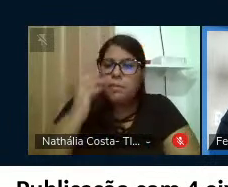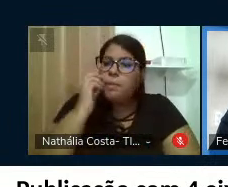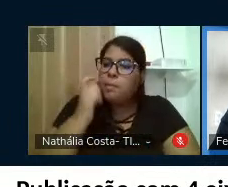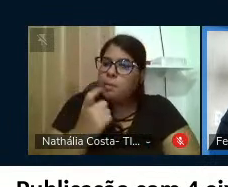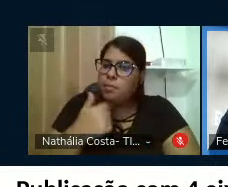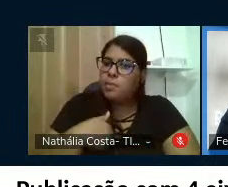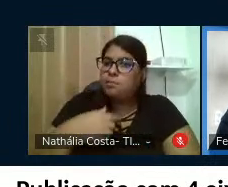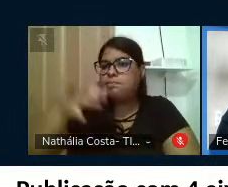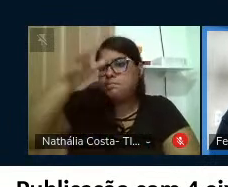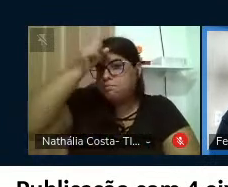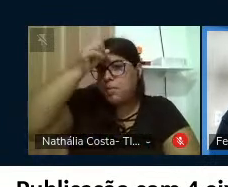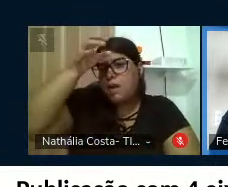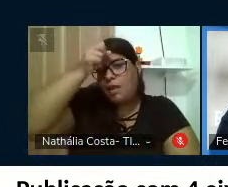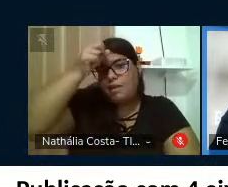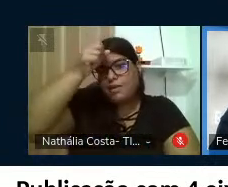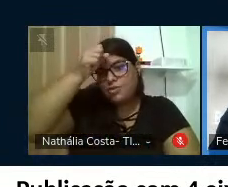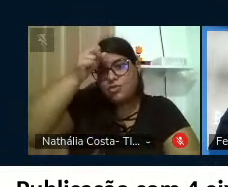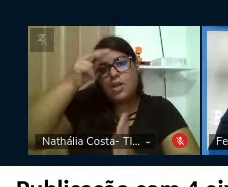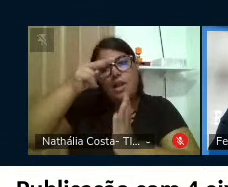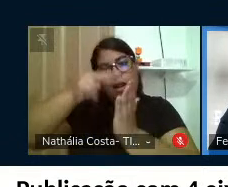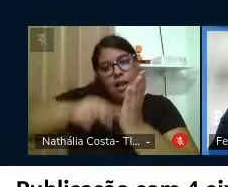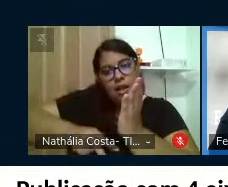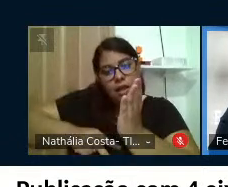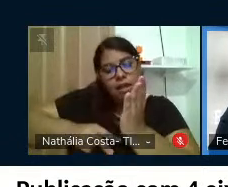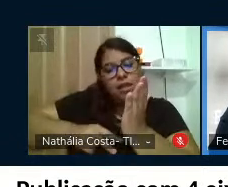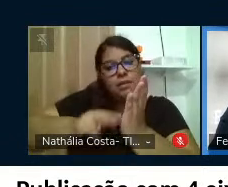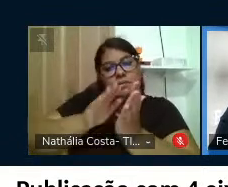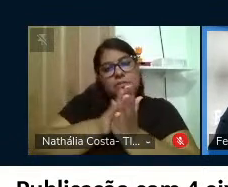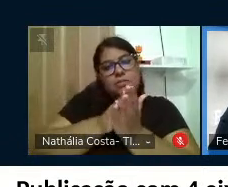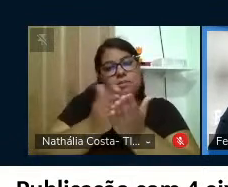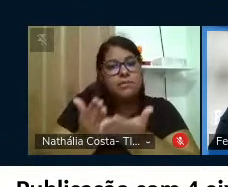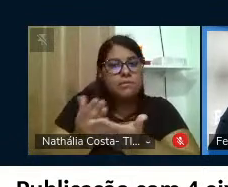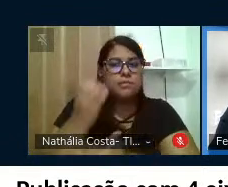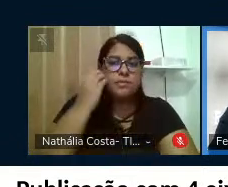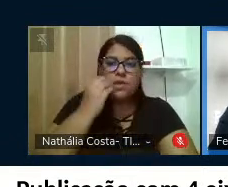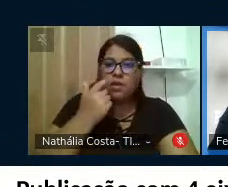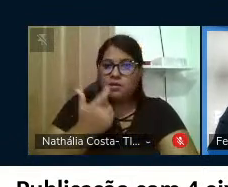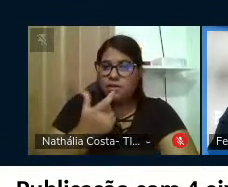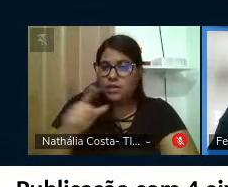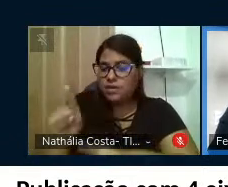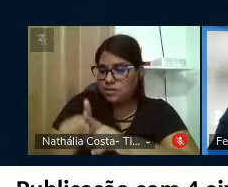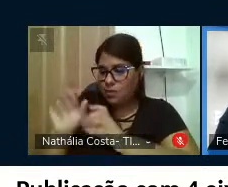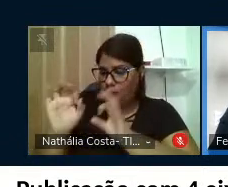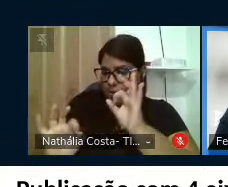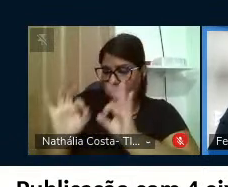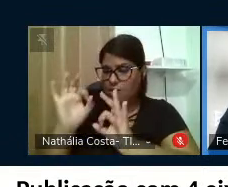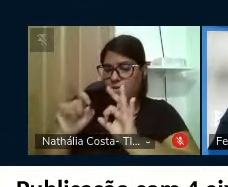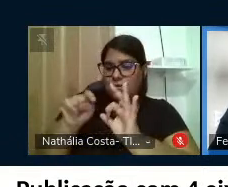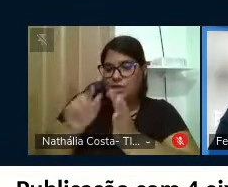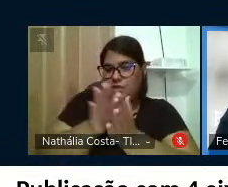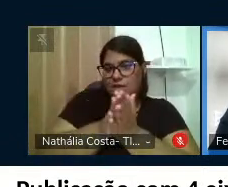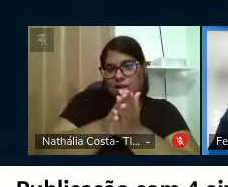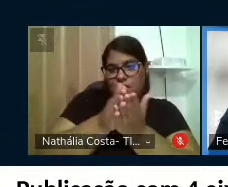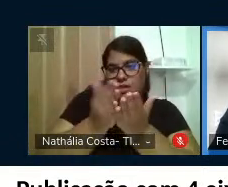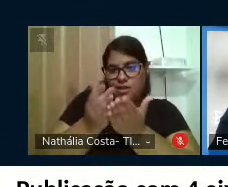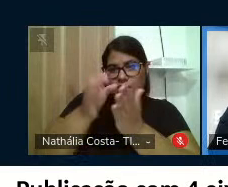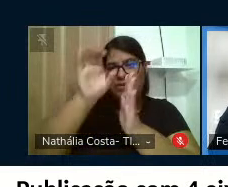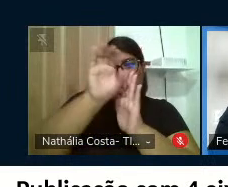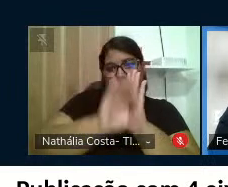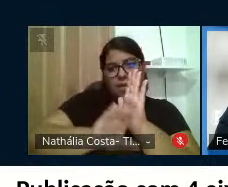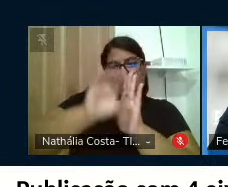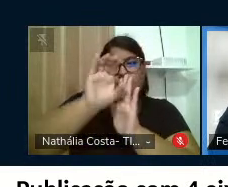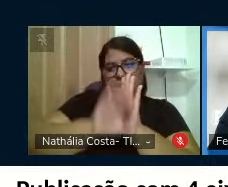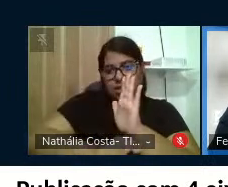aprendi muito lendo Paulo Freire e ao longo da construção dessa obra, né, desses capítulos,